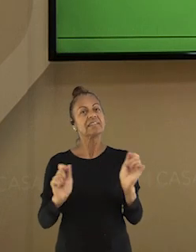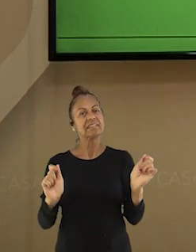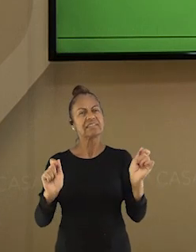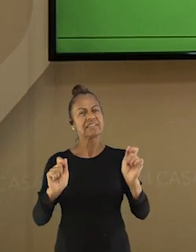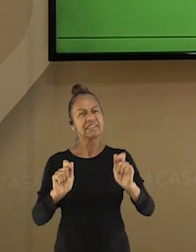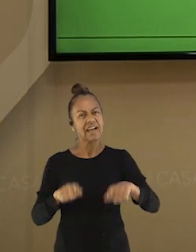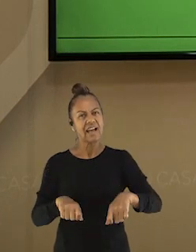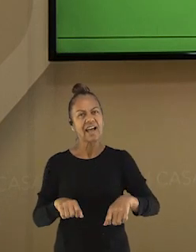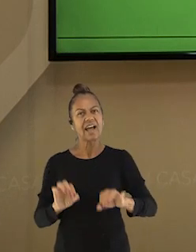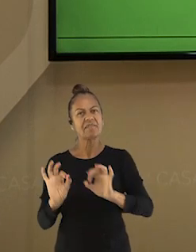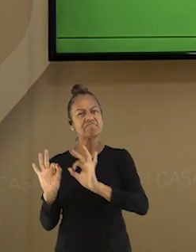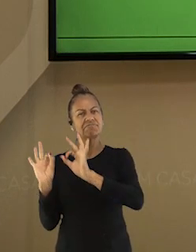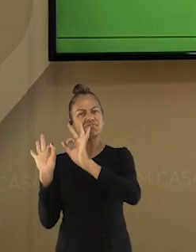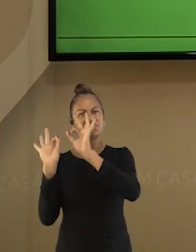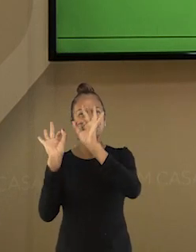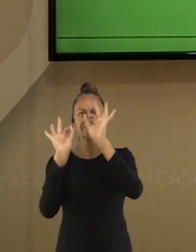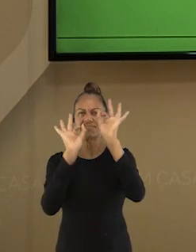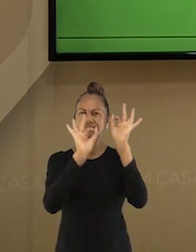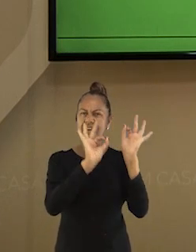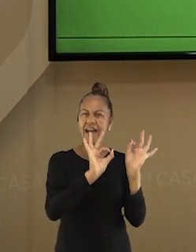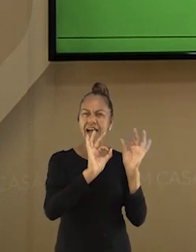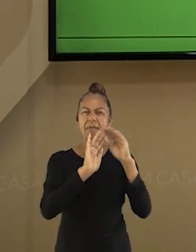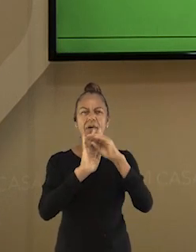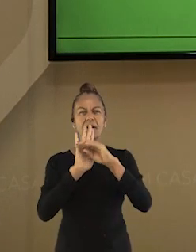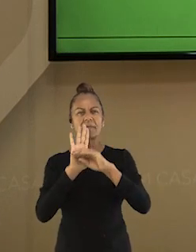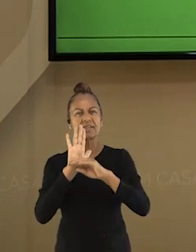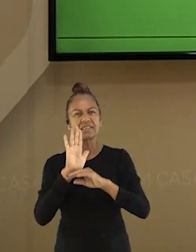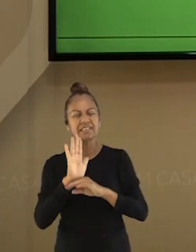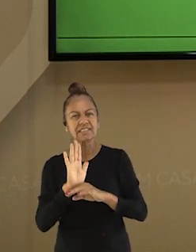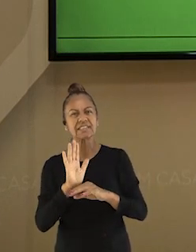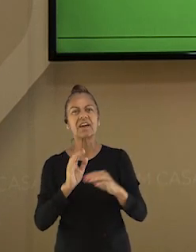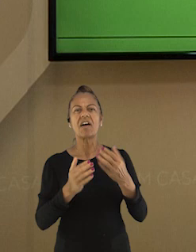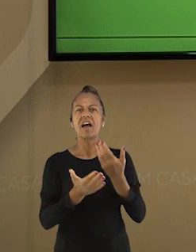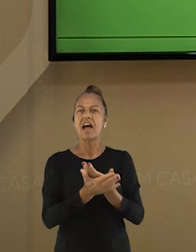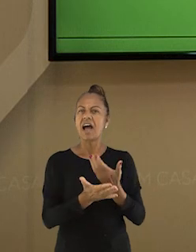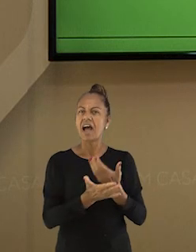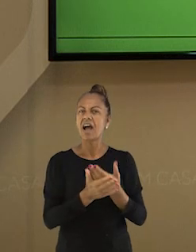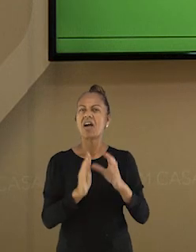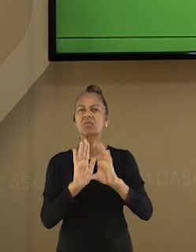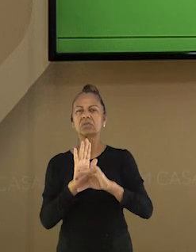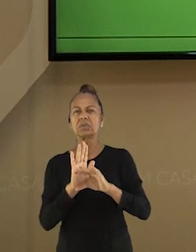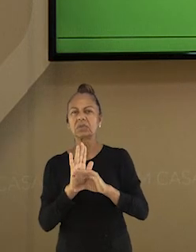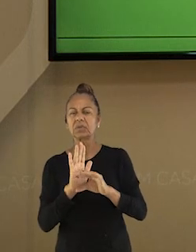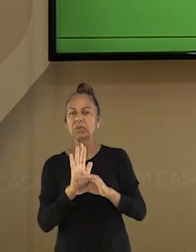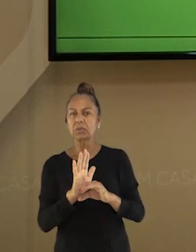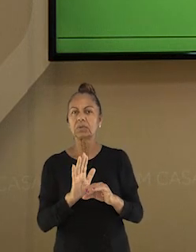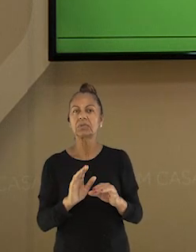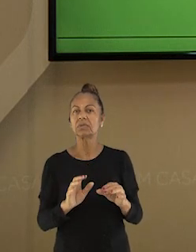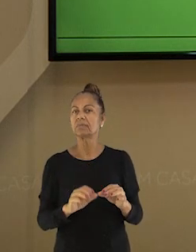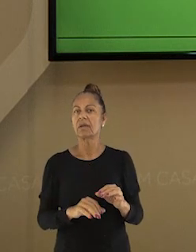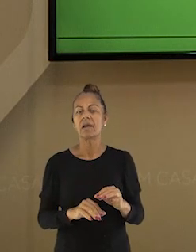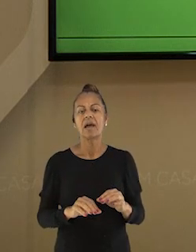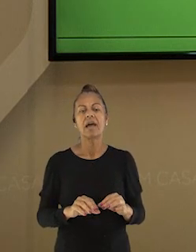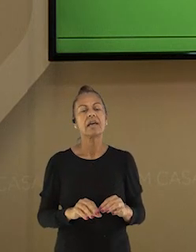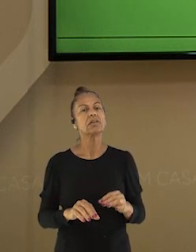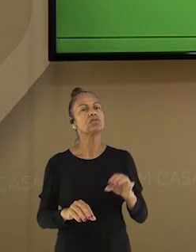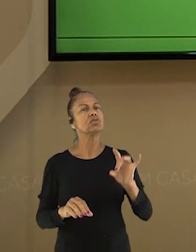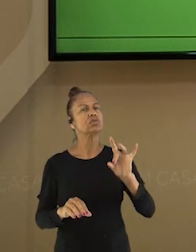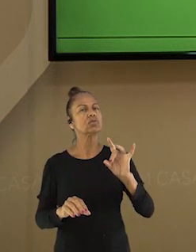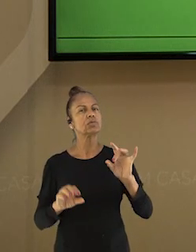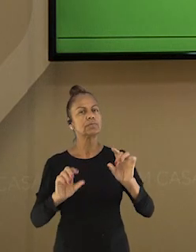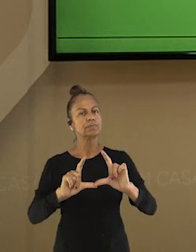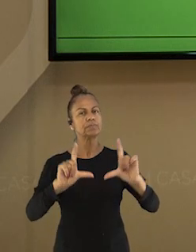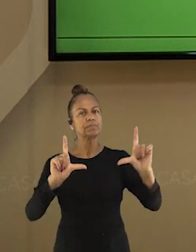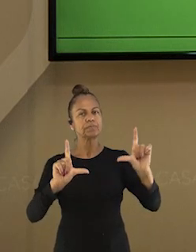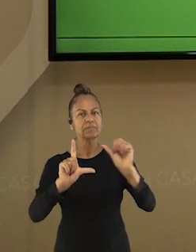possível acompanhar toda a nossa programação, também ver e rever todo o nosso conteúdo. Basta você apontar